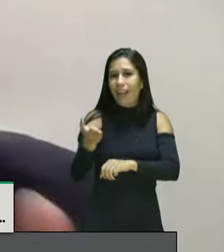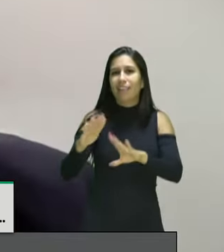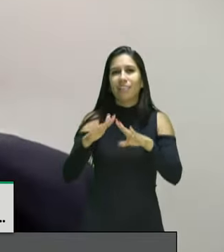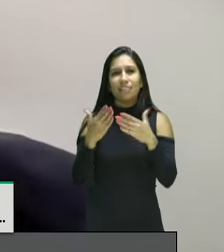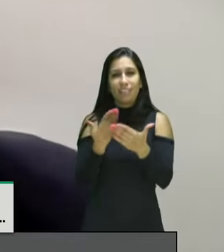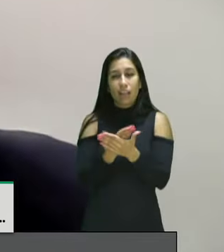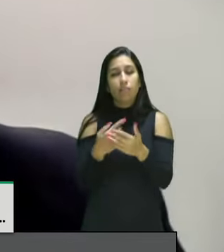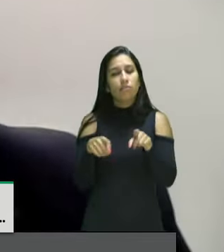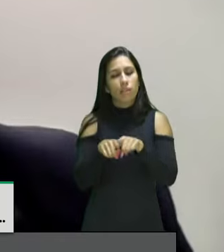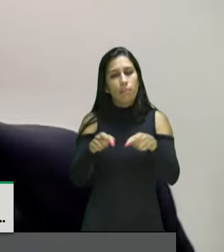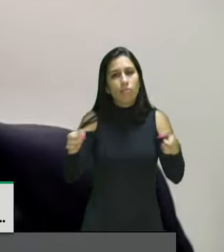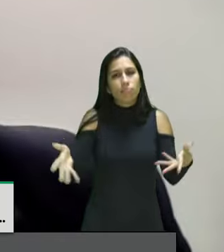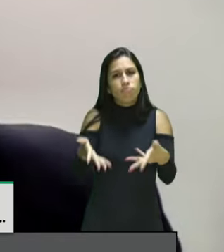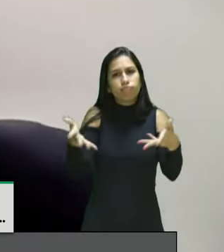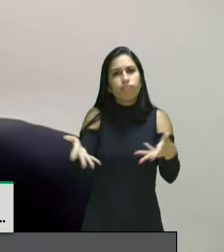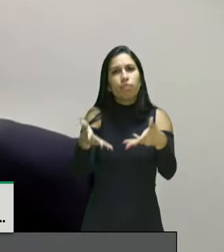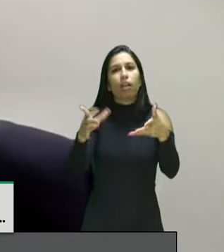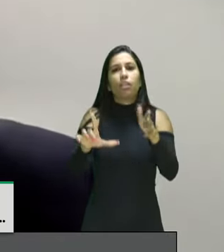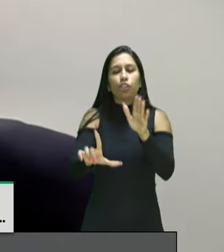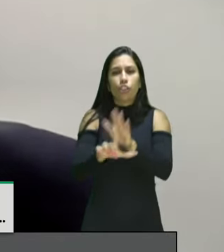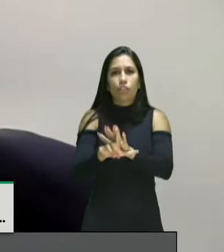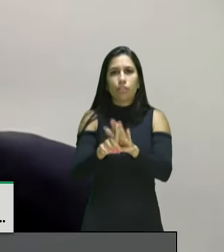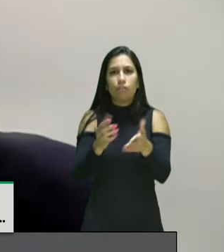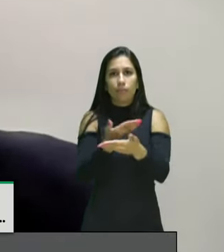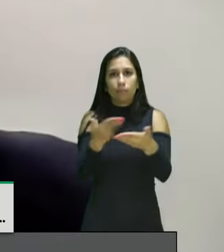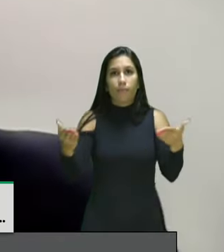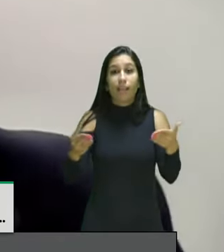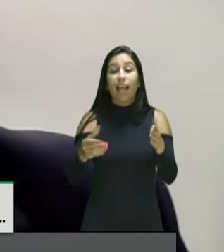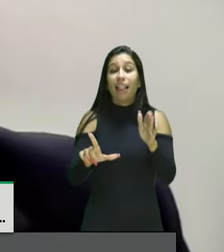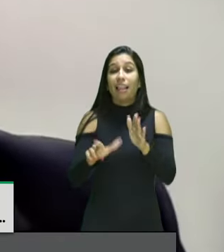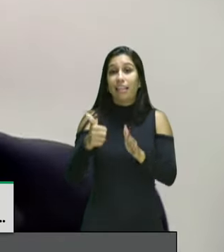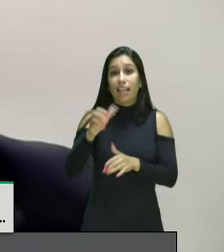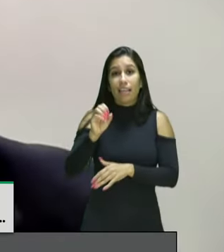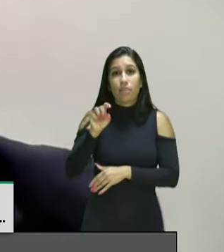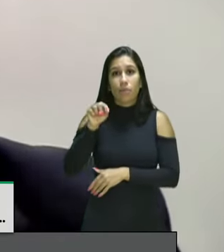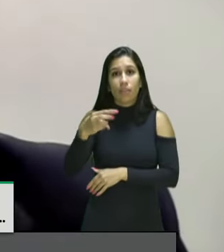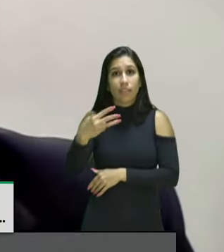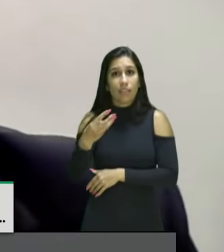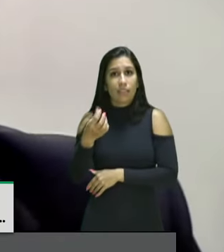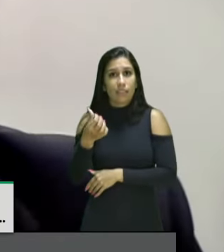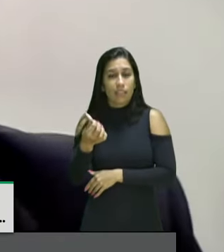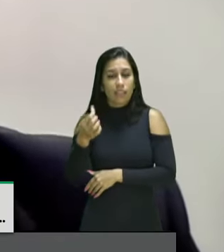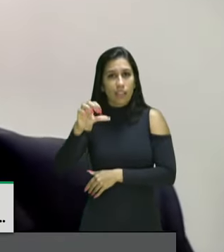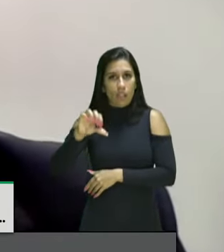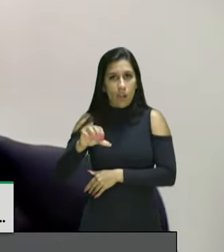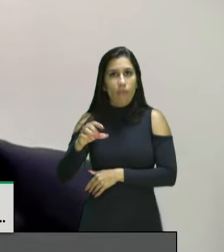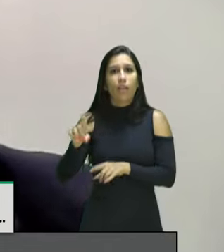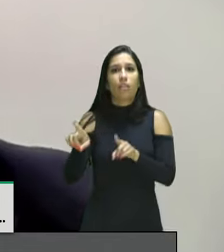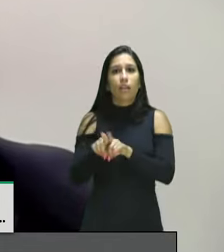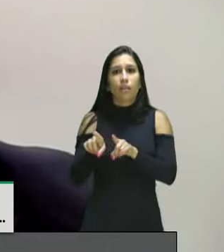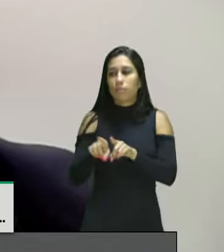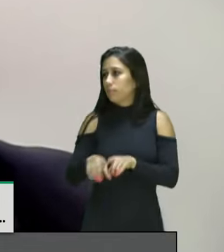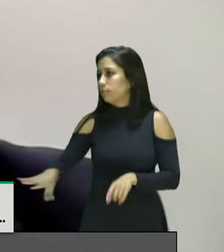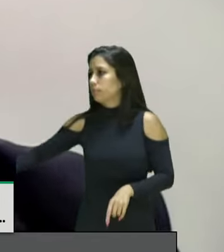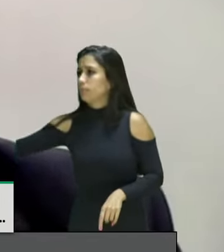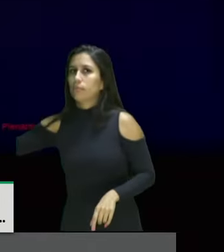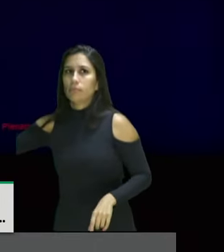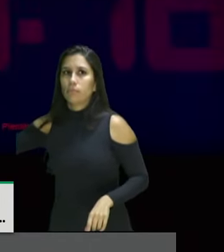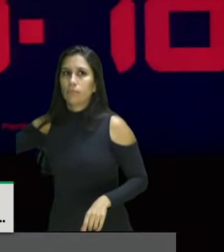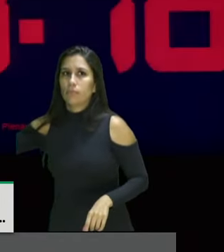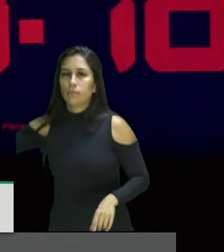contribuindo para a aplicação da Lei 10.639, de 2013 e da Lei 11.645, de 2008.